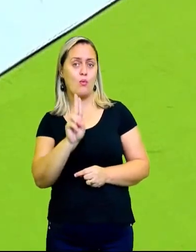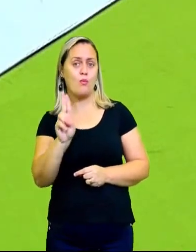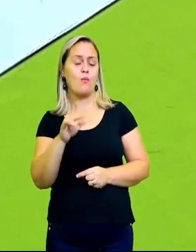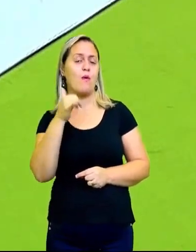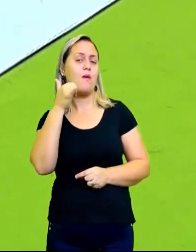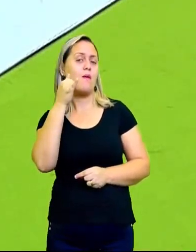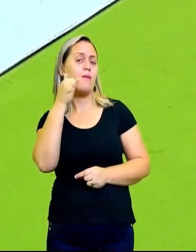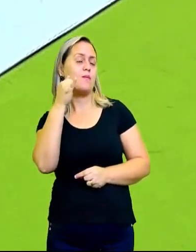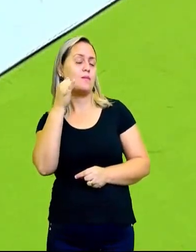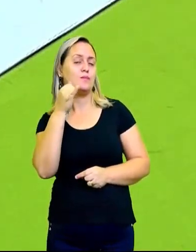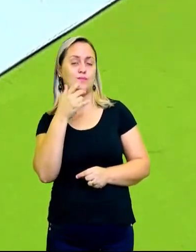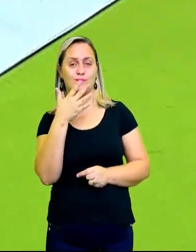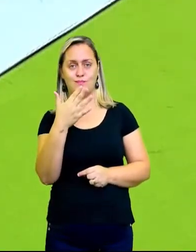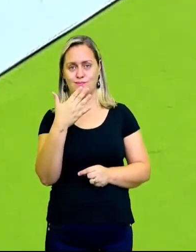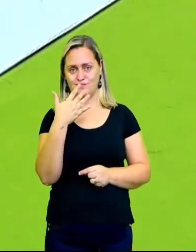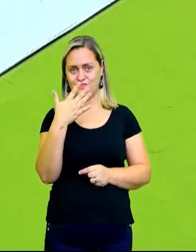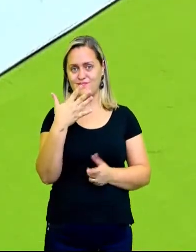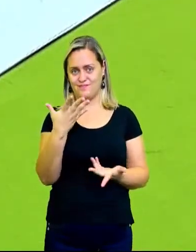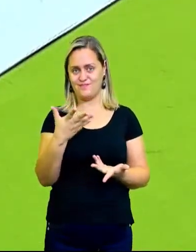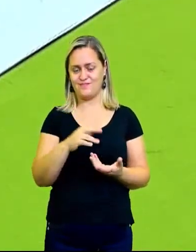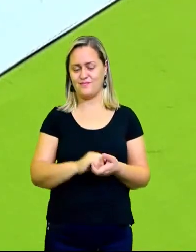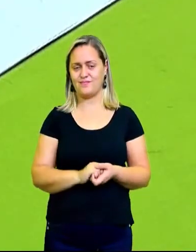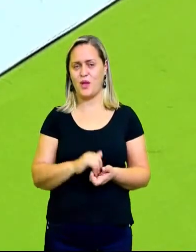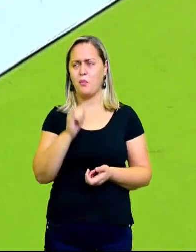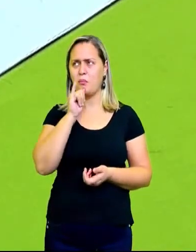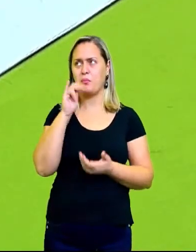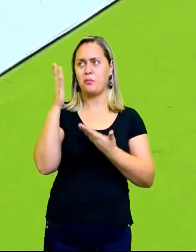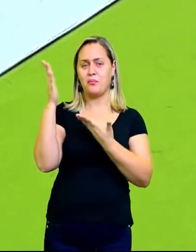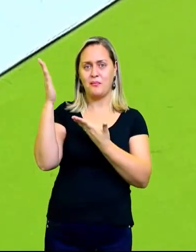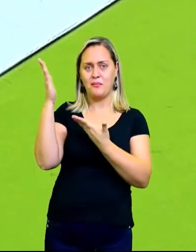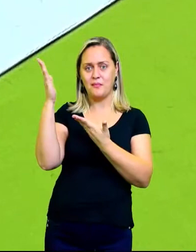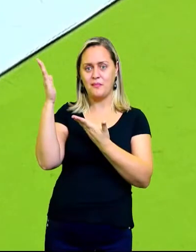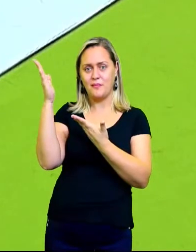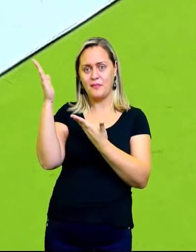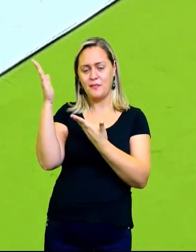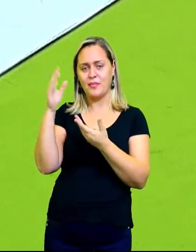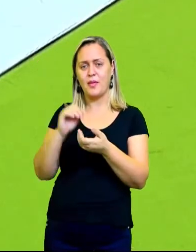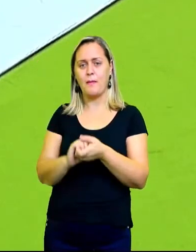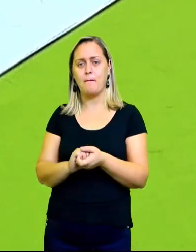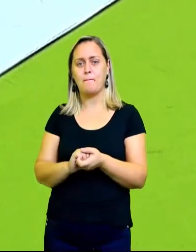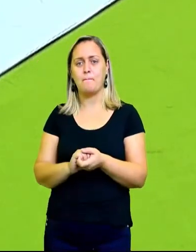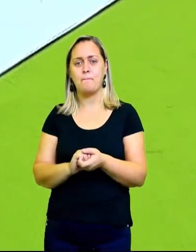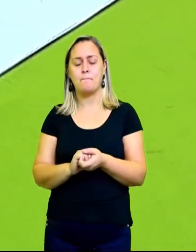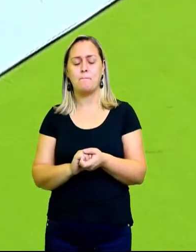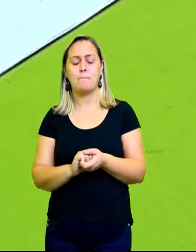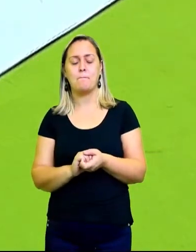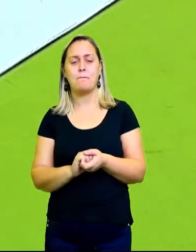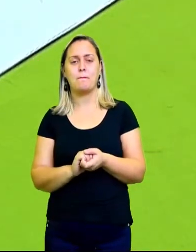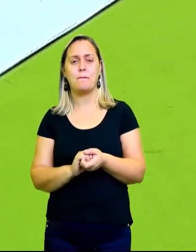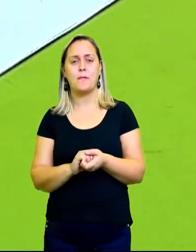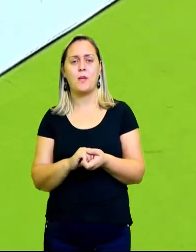pegar o marrom, eu vou falar que é a minha terra, que é o meu chão. aí onde eu tracei,